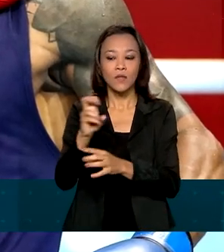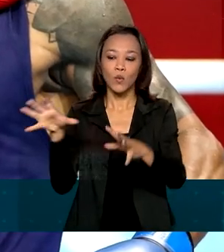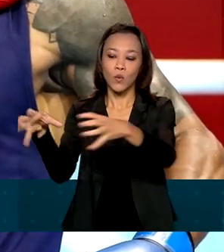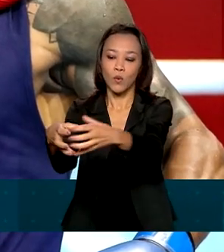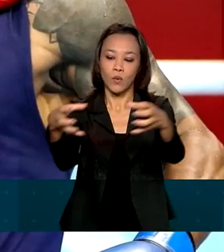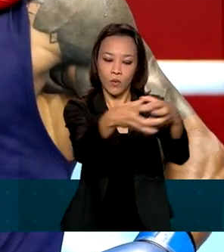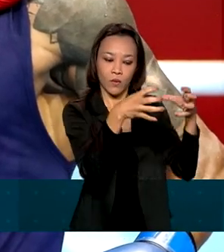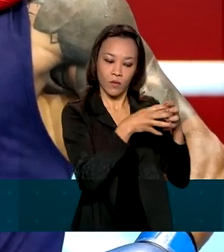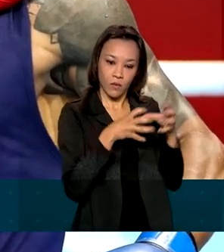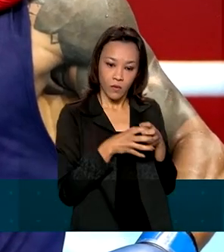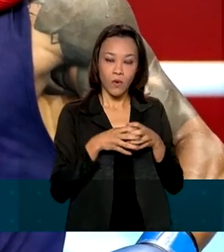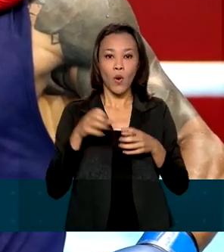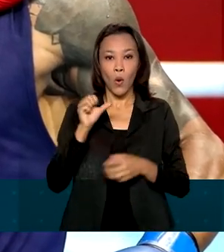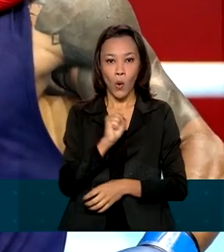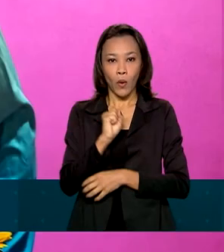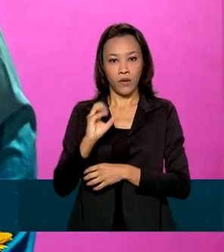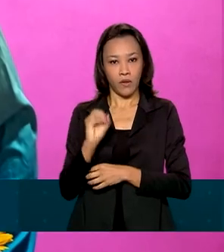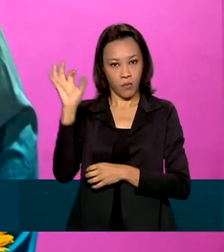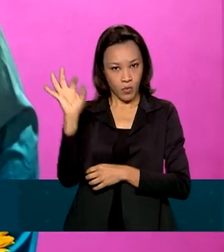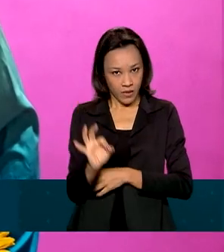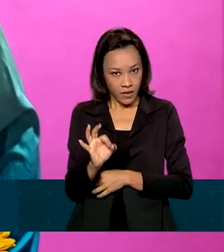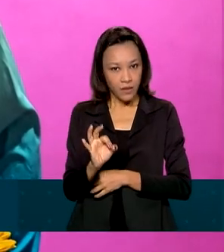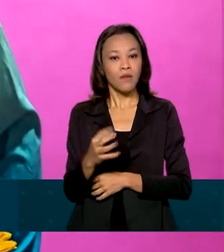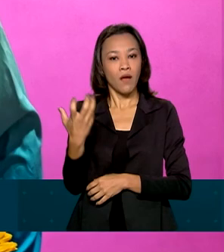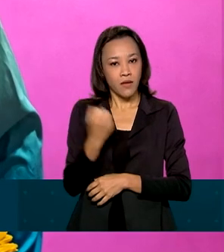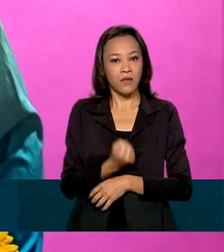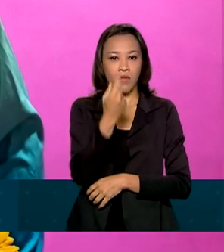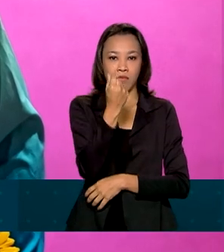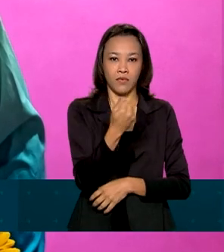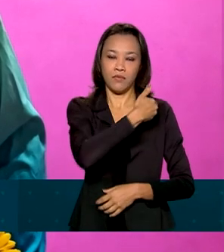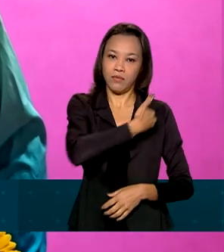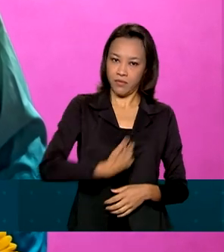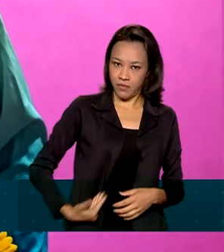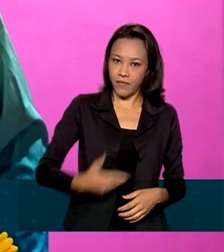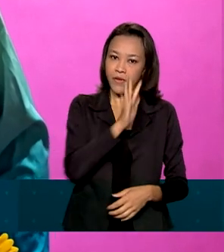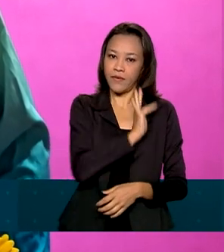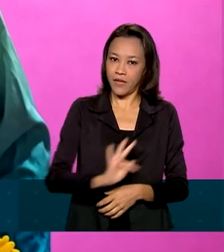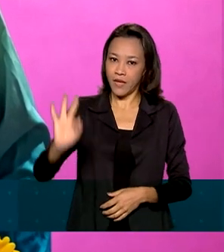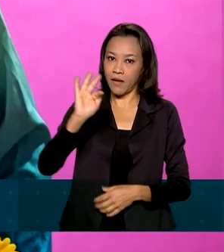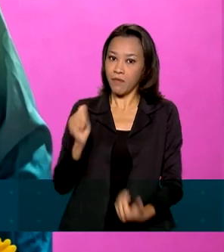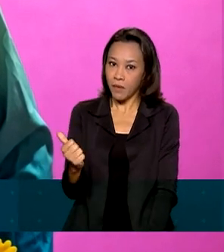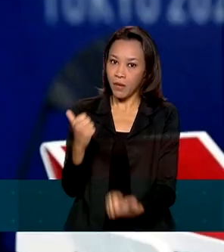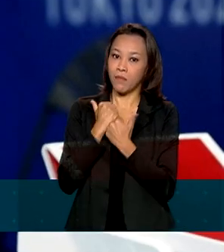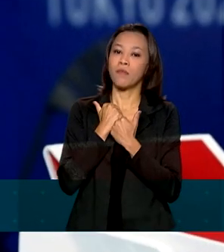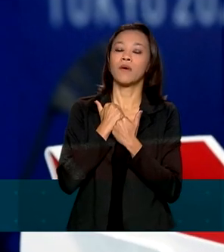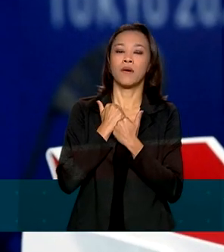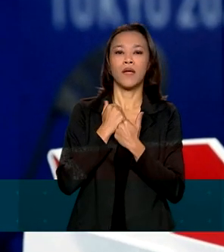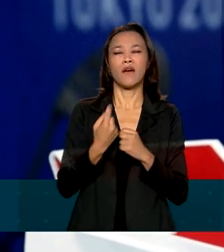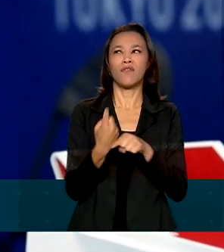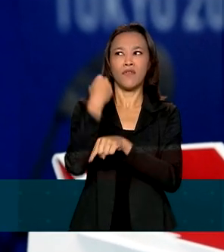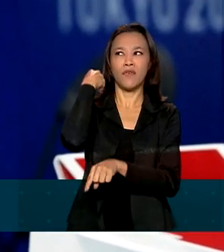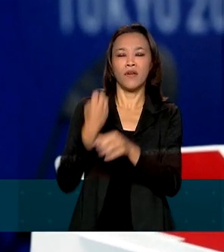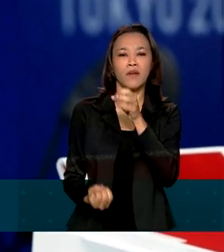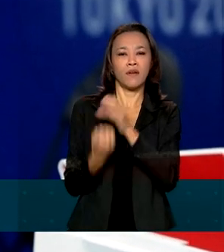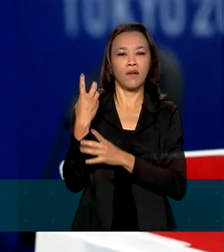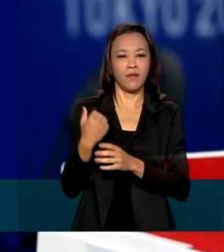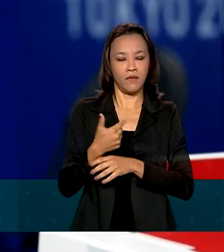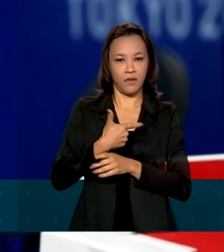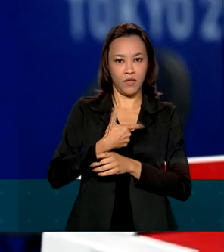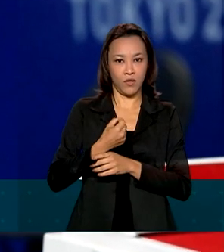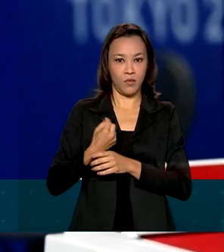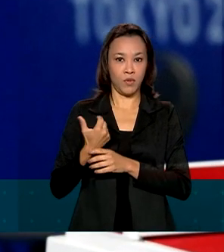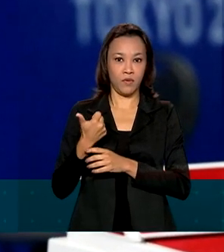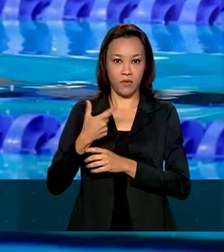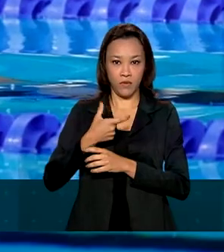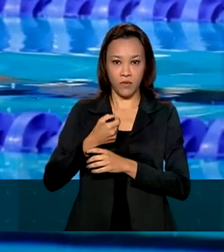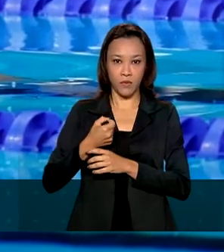80% da delegação brasileira recebe o Bolsa Atleta, auxílio criado pelo governo federal em 2005 e que oferece uma